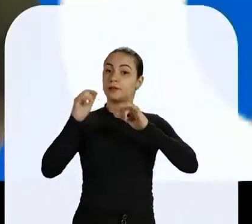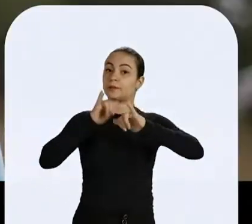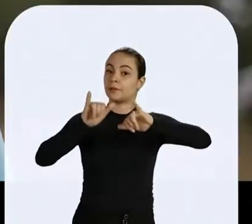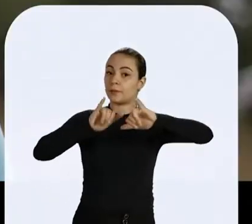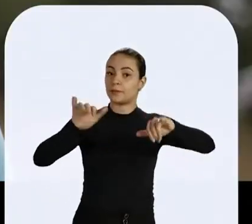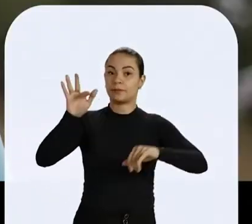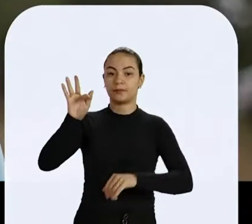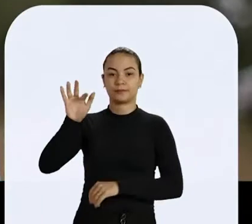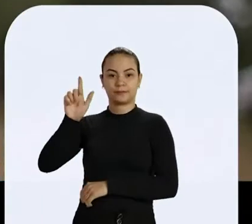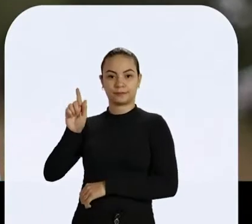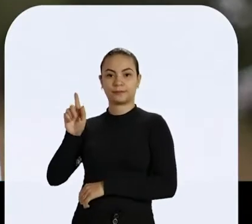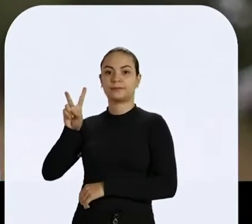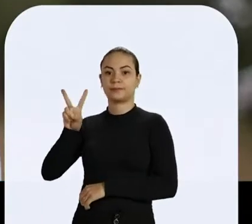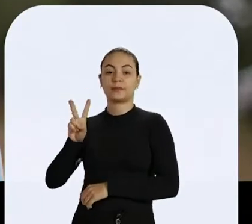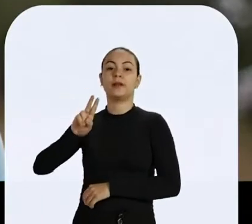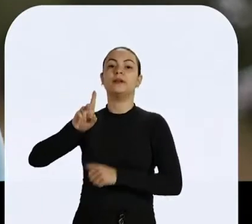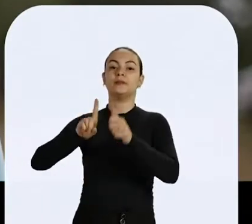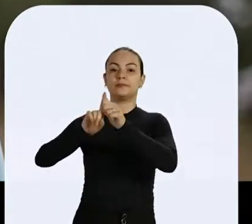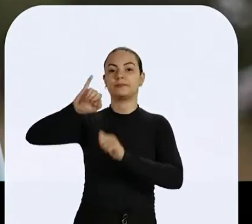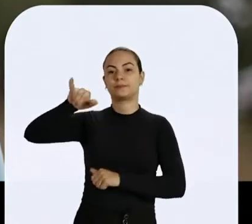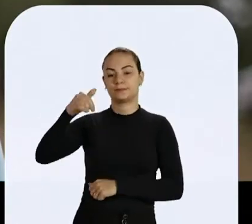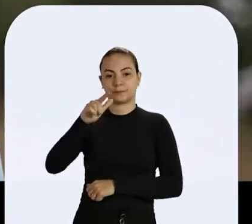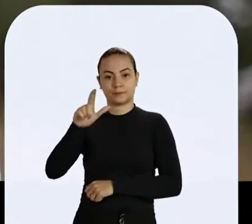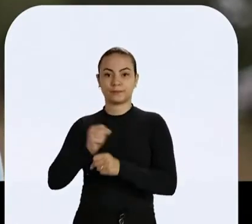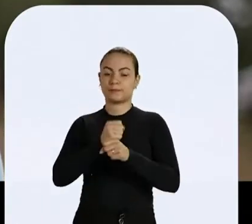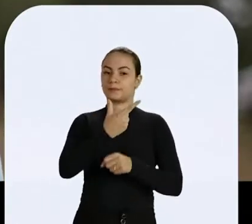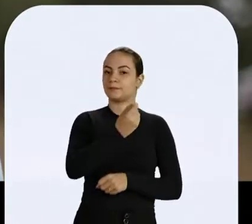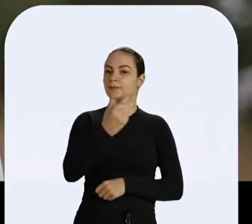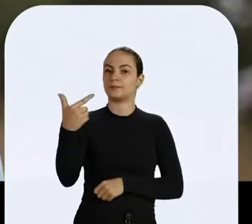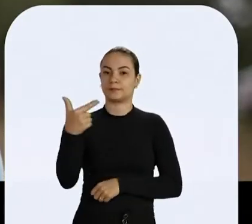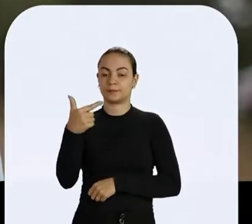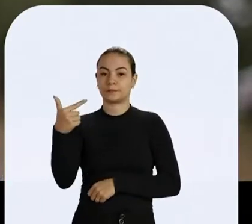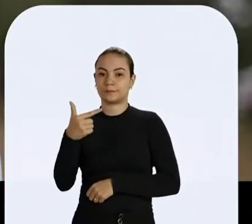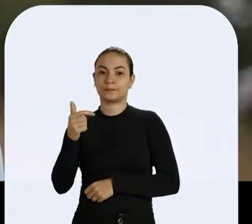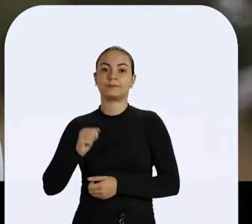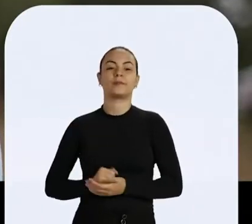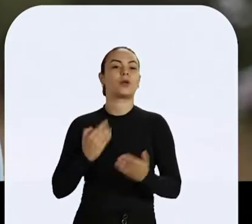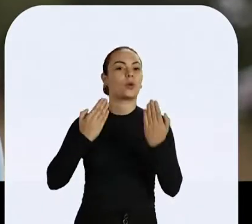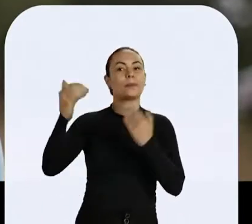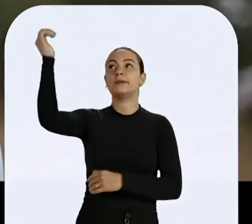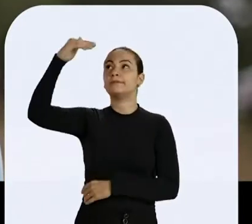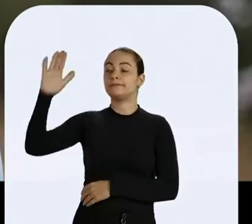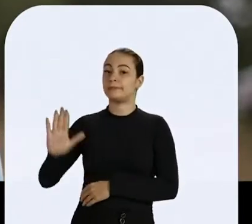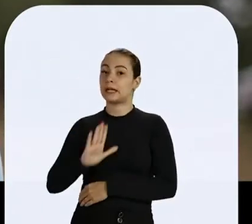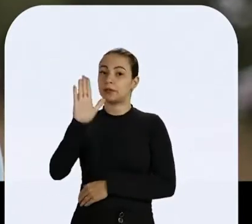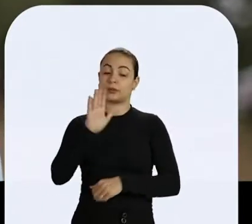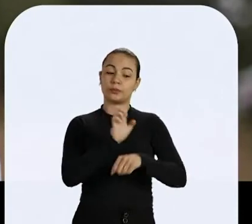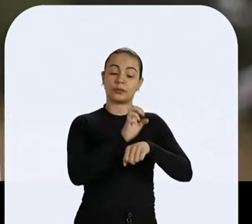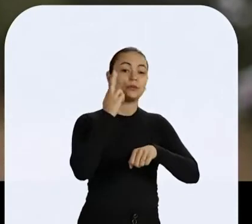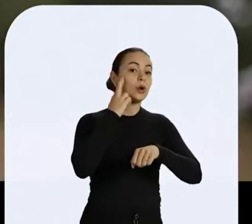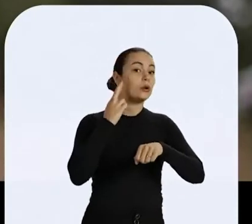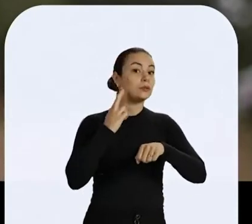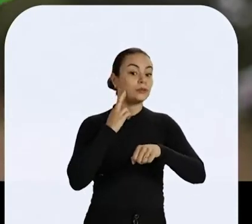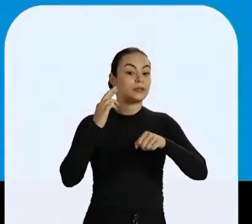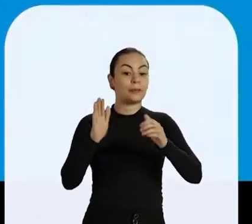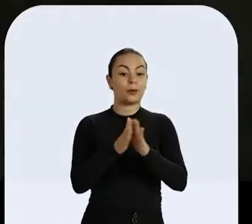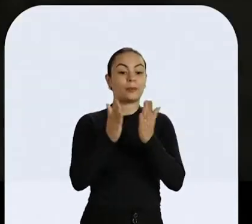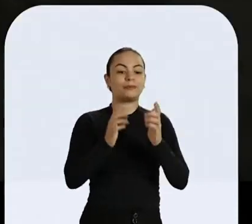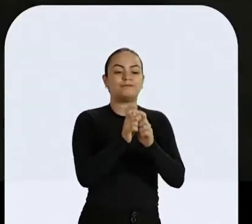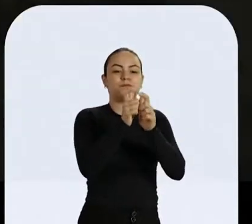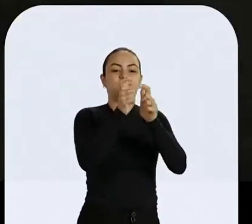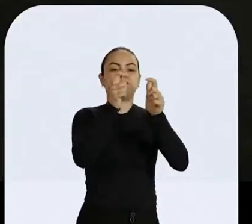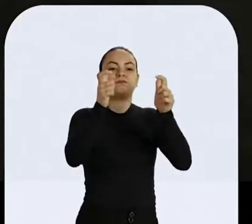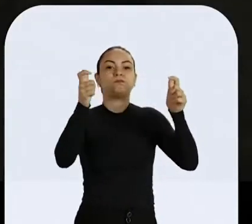Dados divulgados pela Fundação Getúlio Vargas em julho deste ano dão conta de que Rondônia foi o segundo estado do país